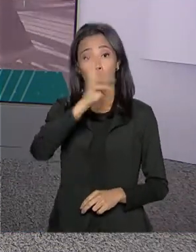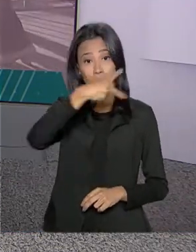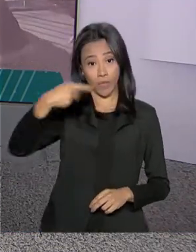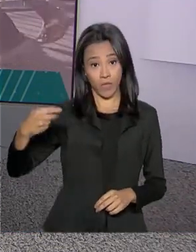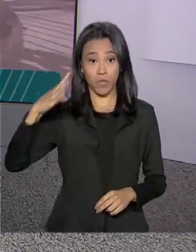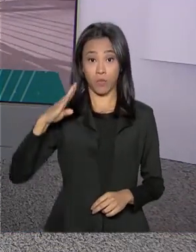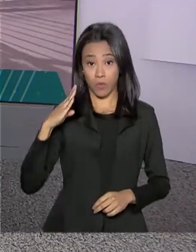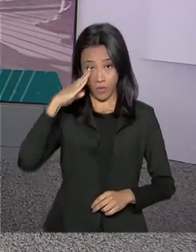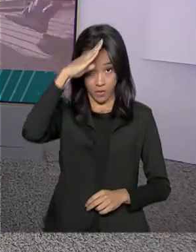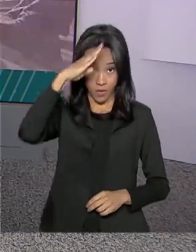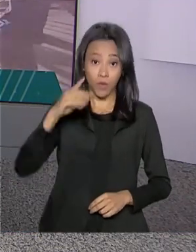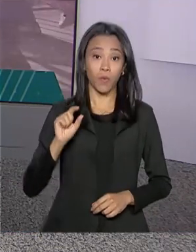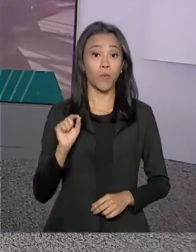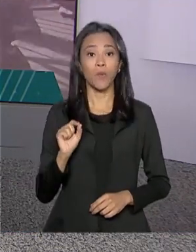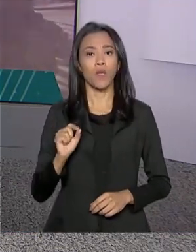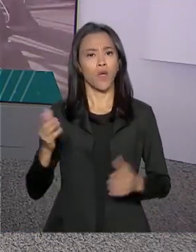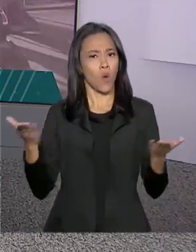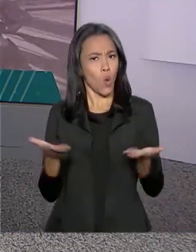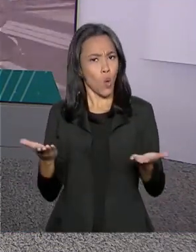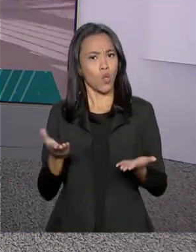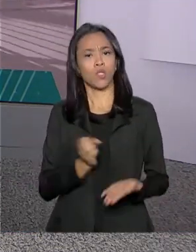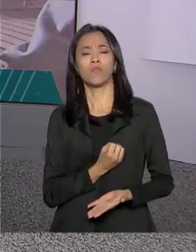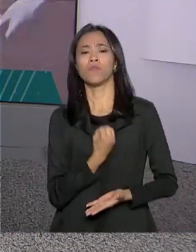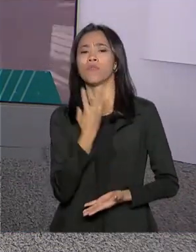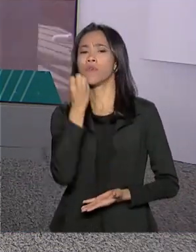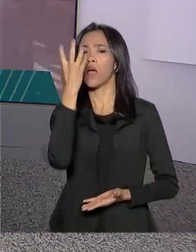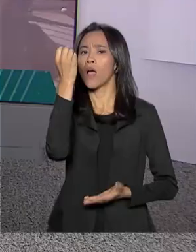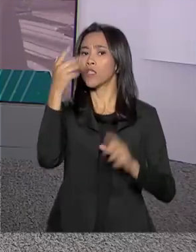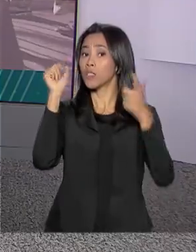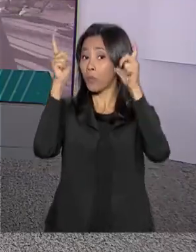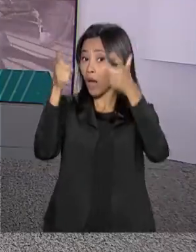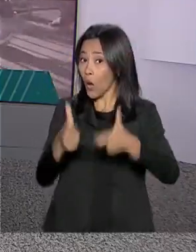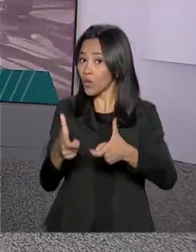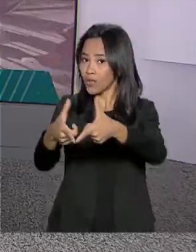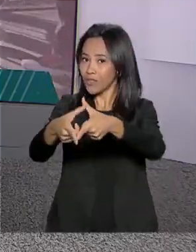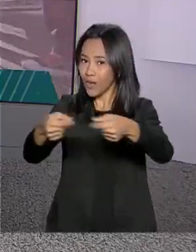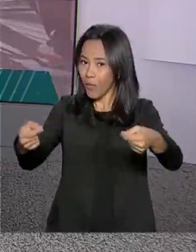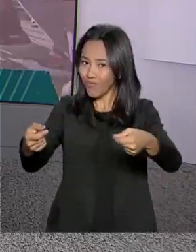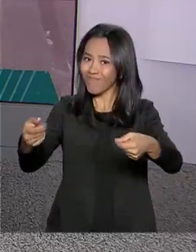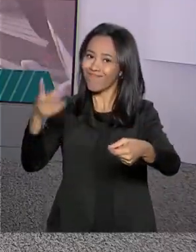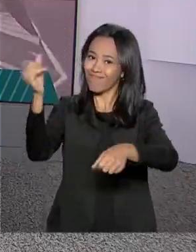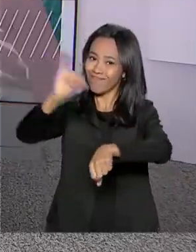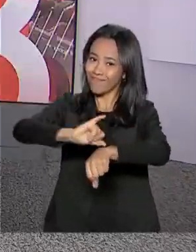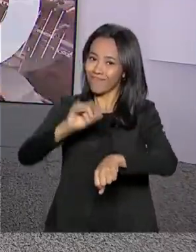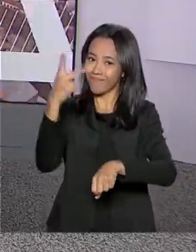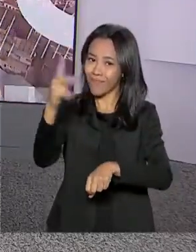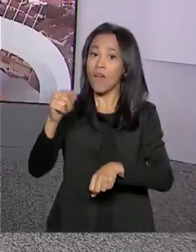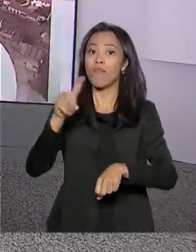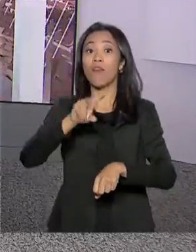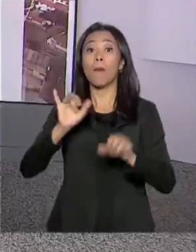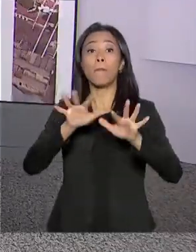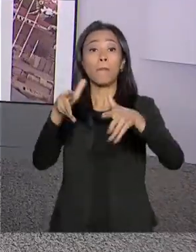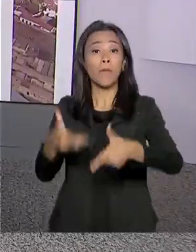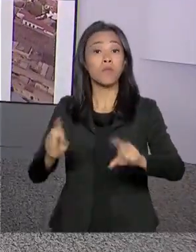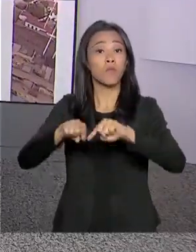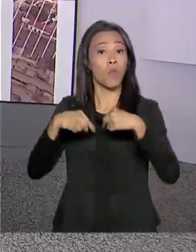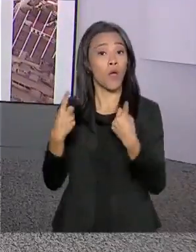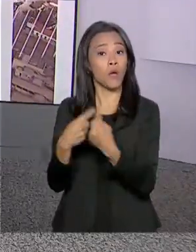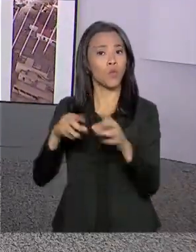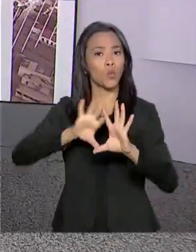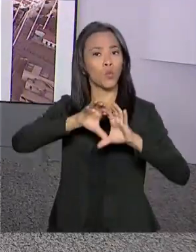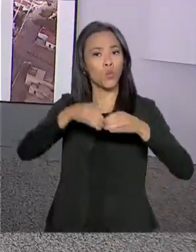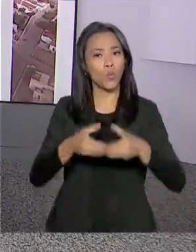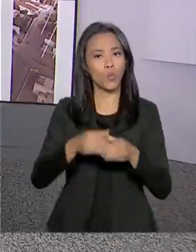presidente Jair Bolsonaro embarca hoje à noite para Osaka, no Japão, onde vai participar da reunião da cúpula do